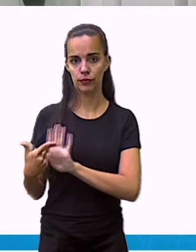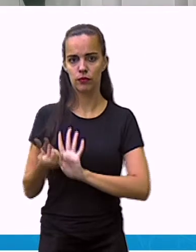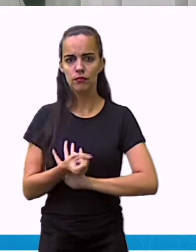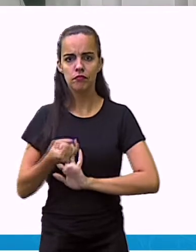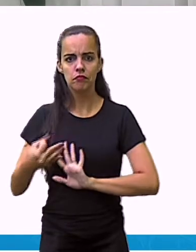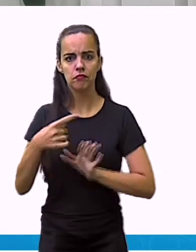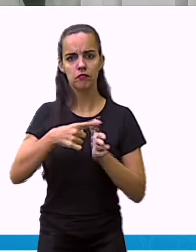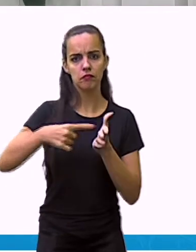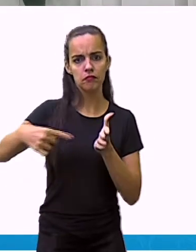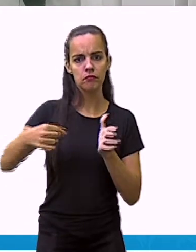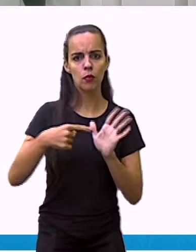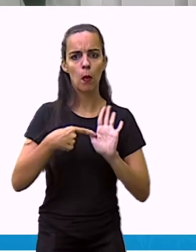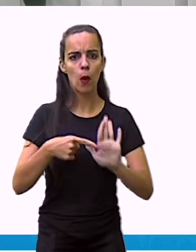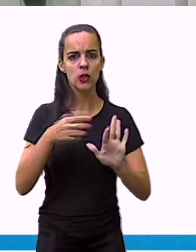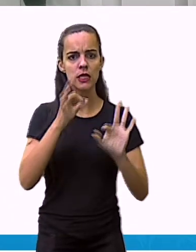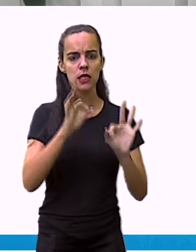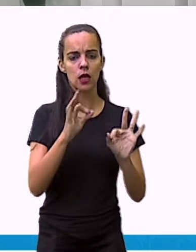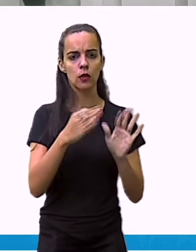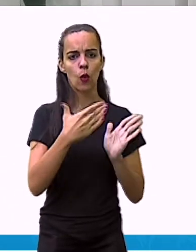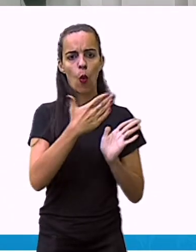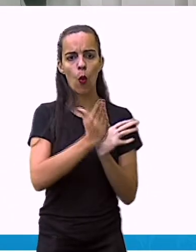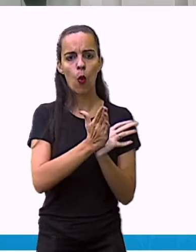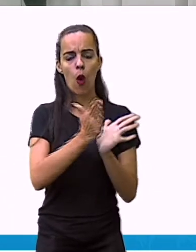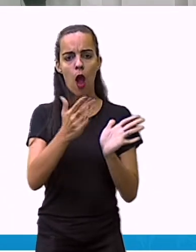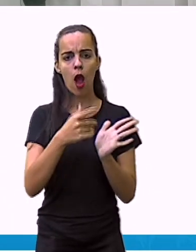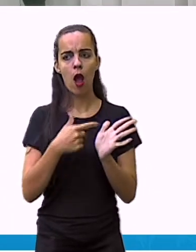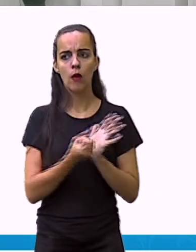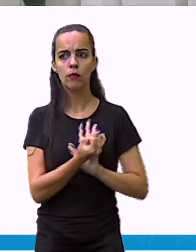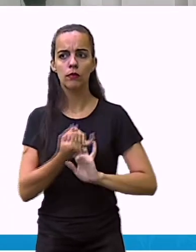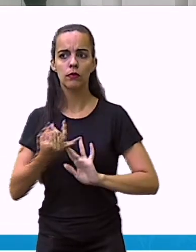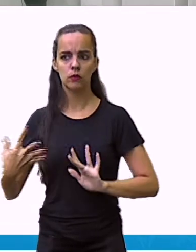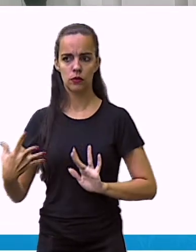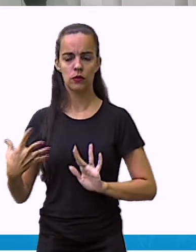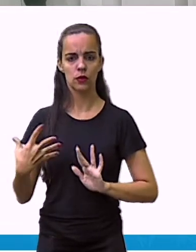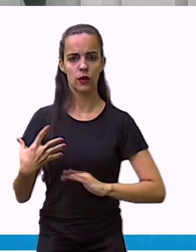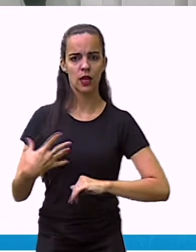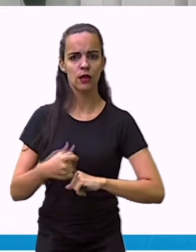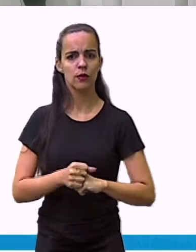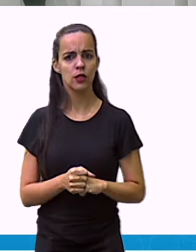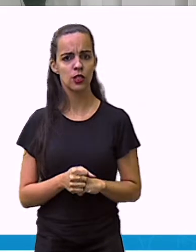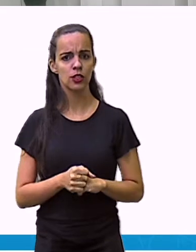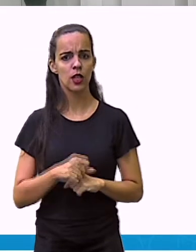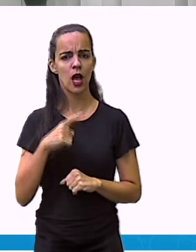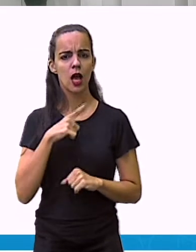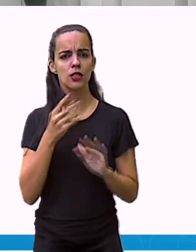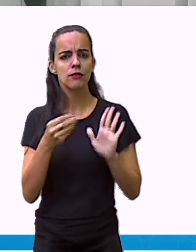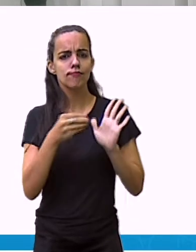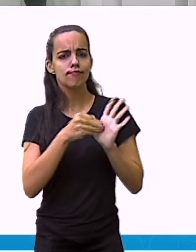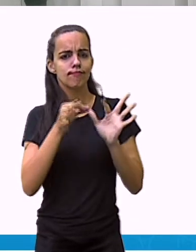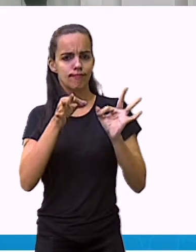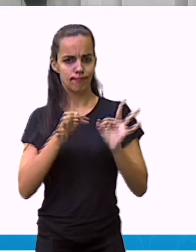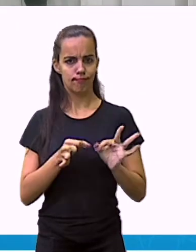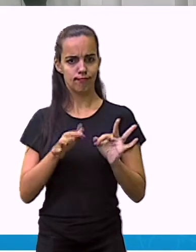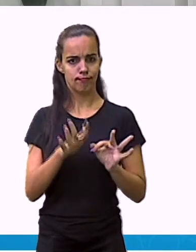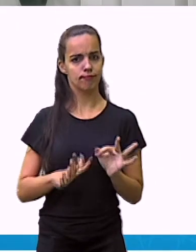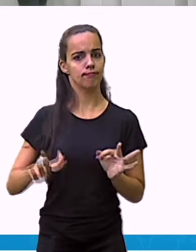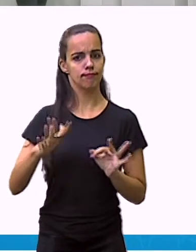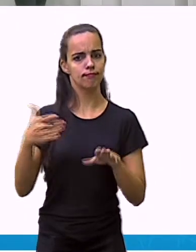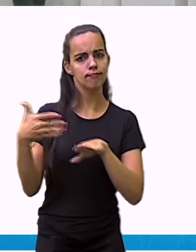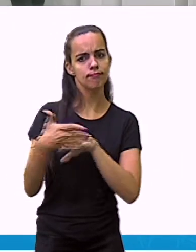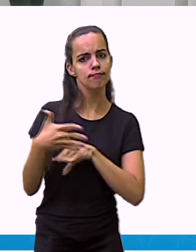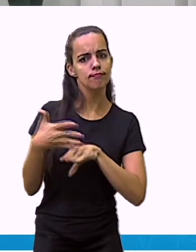que compõem um certo universo. E qual é a participação dessa parte no todo em porcentagem.